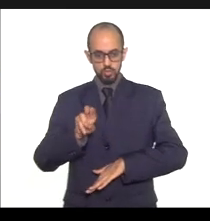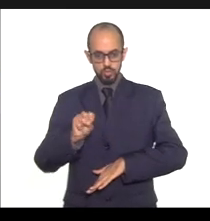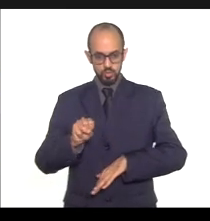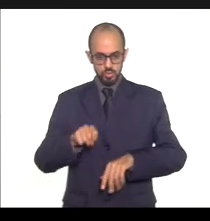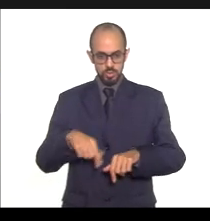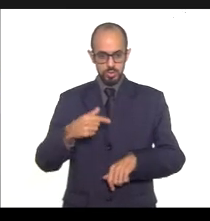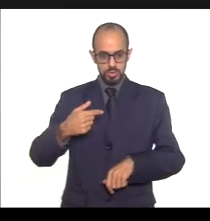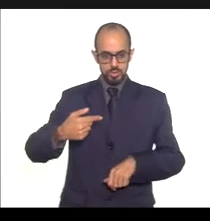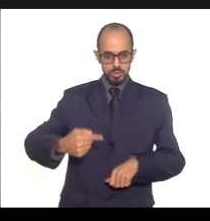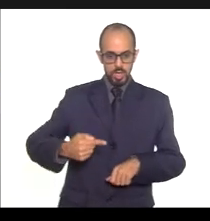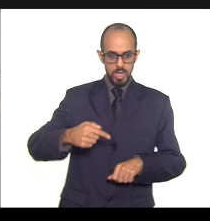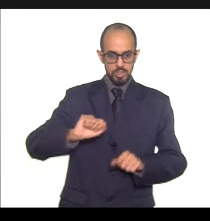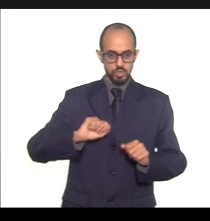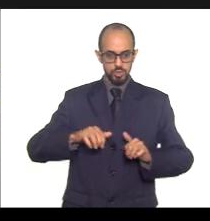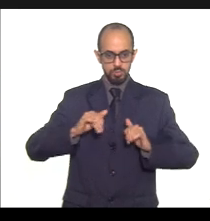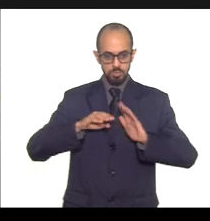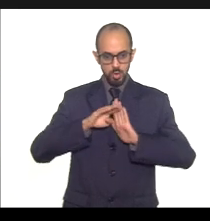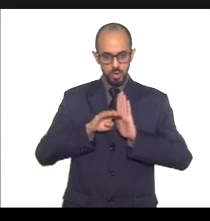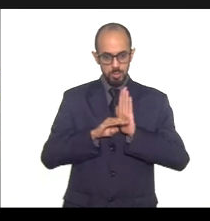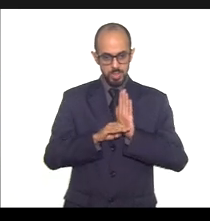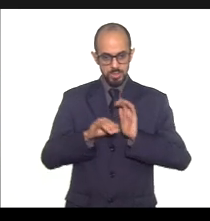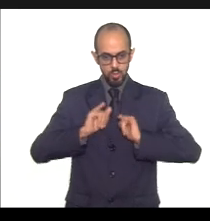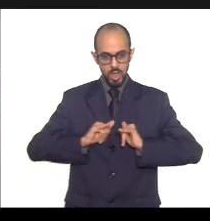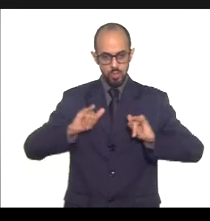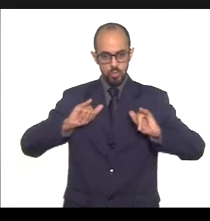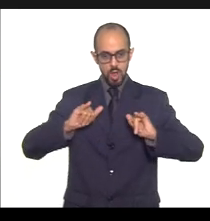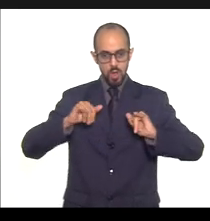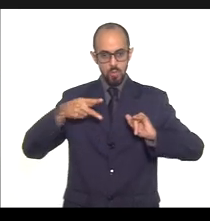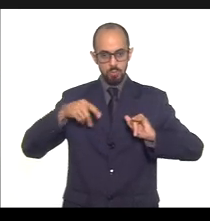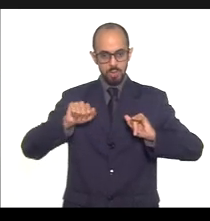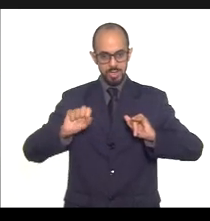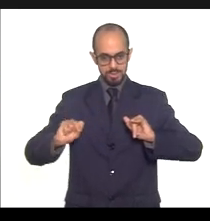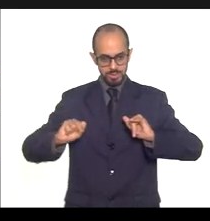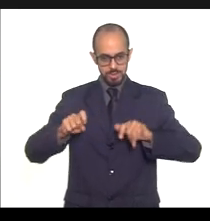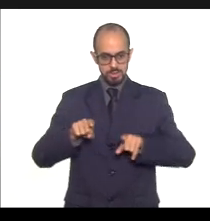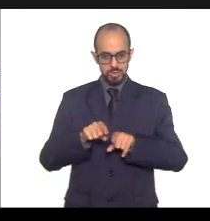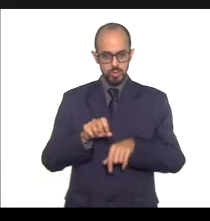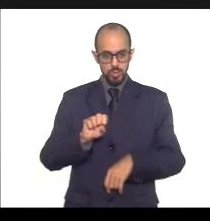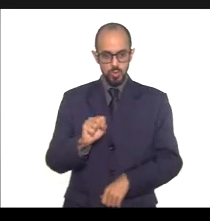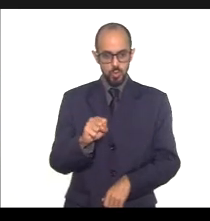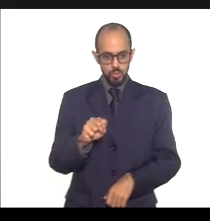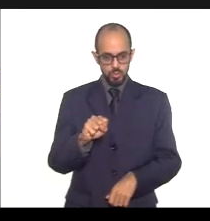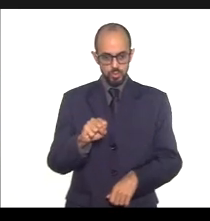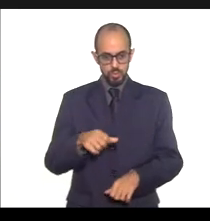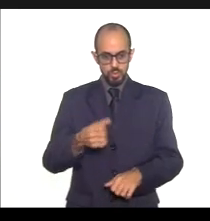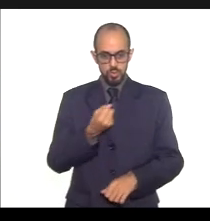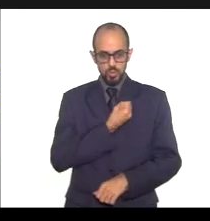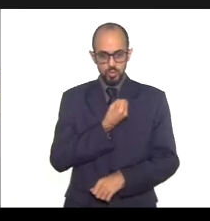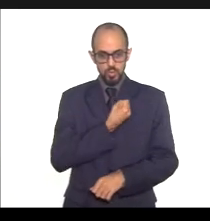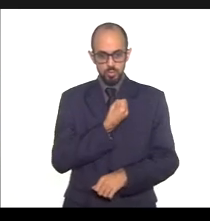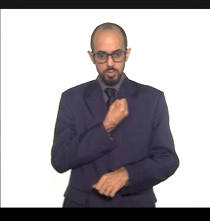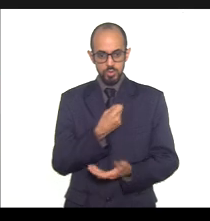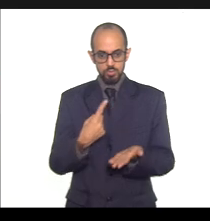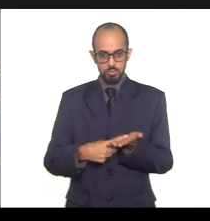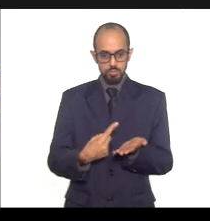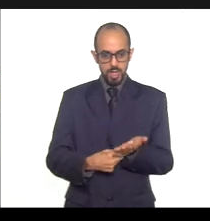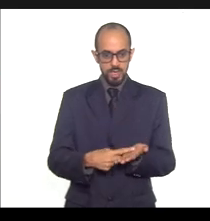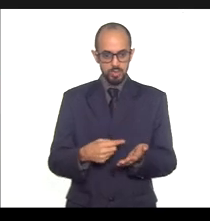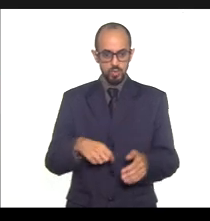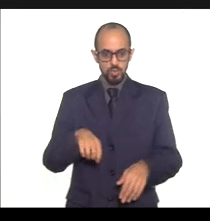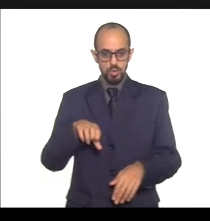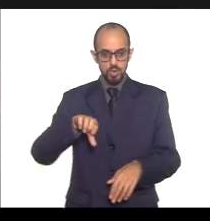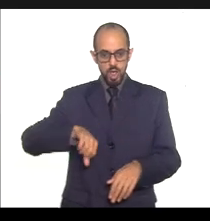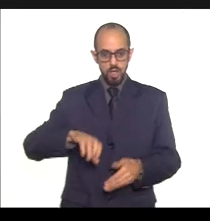anual de saúde e paz. 8. Indicadores de pactuação interfederativa. 9. Execução orçamentária e